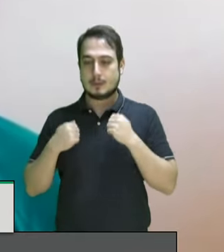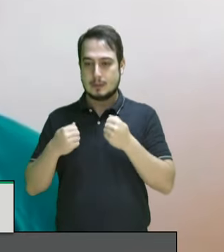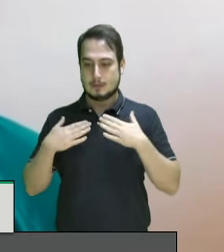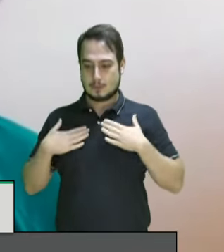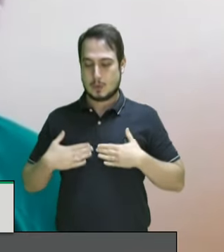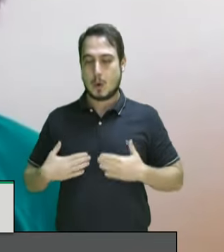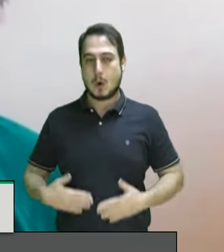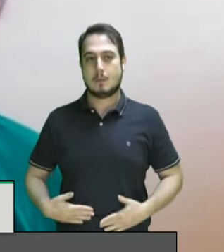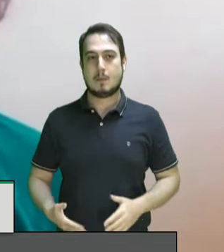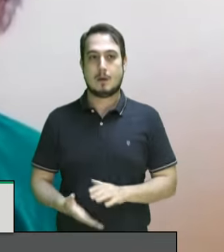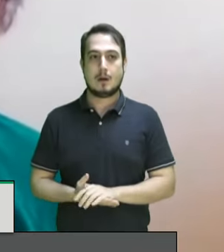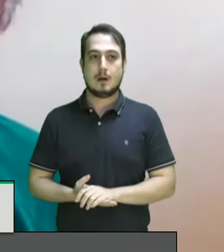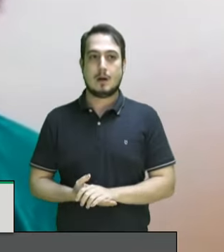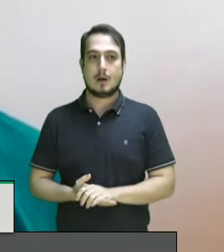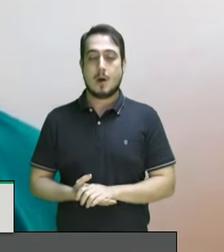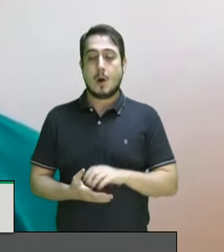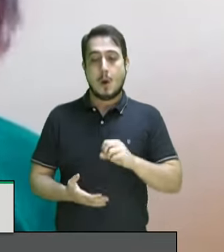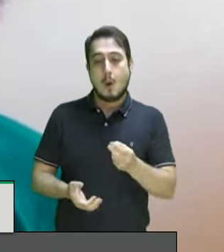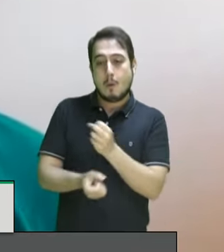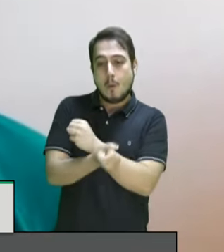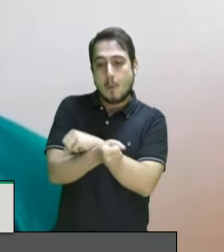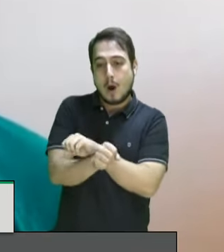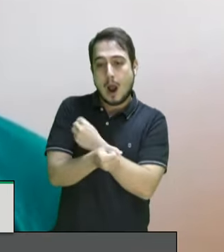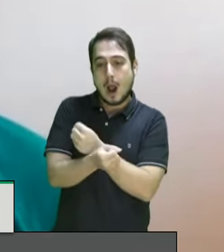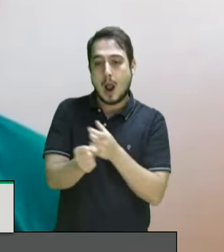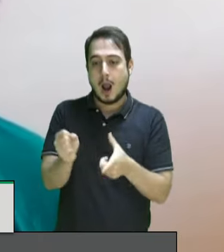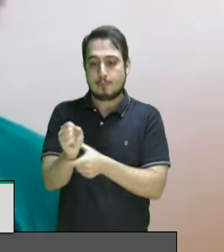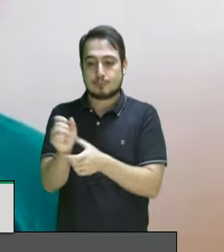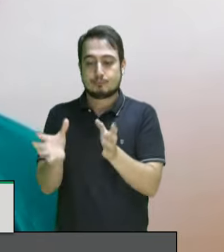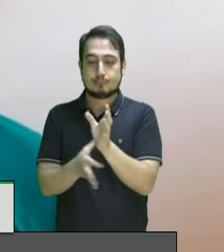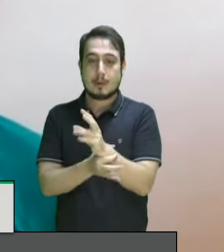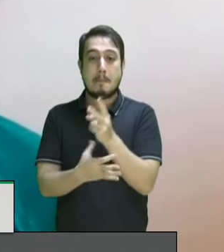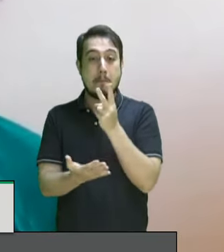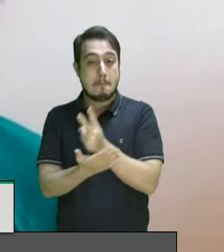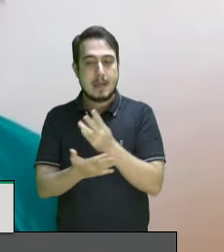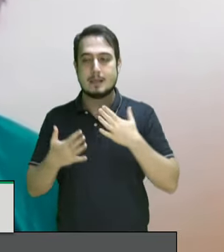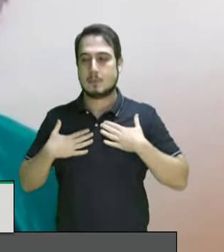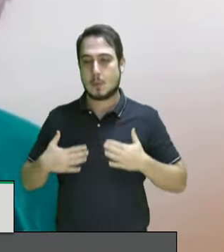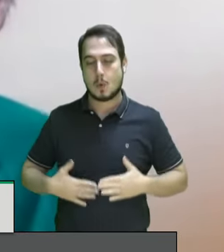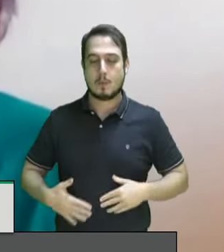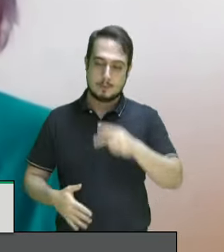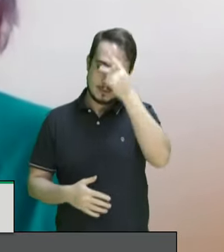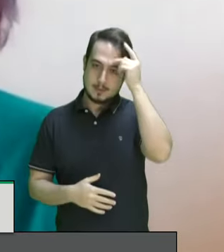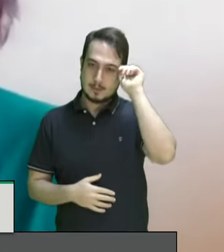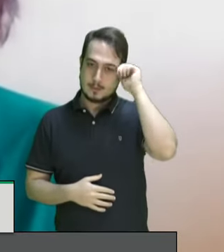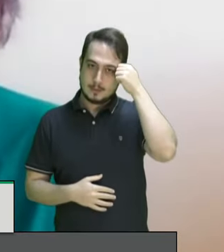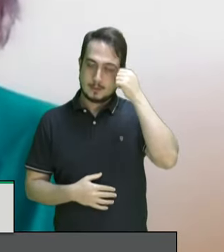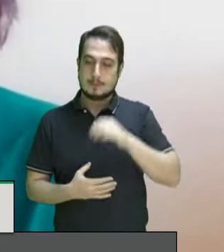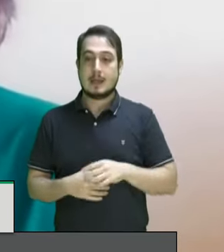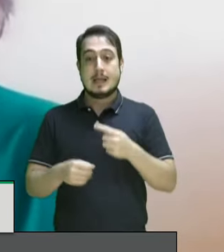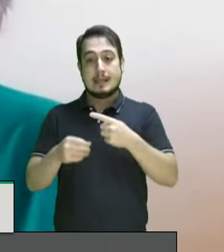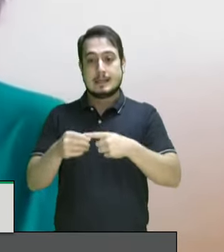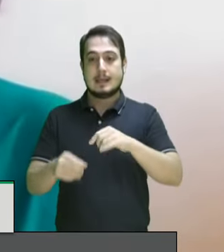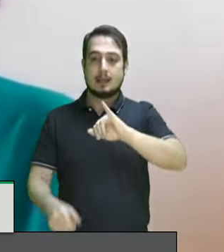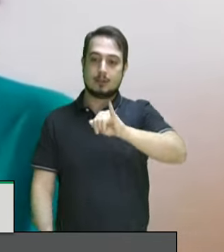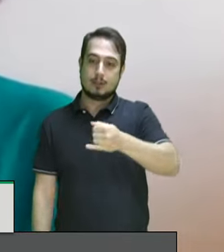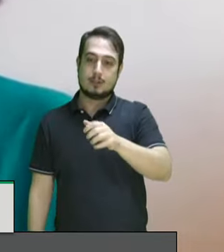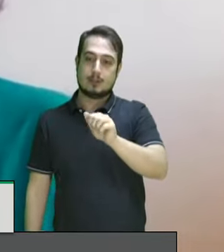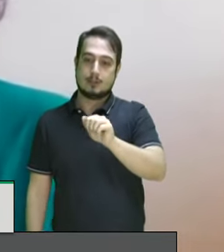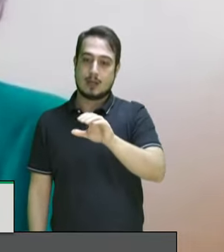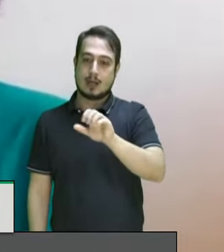corpos ou o aço das algemas nos mesmos corpos, nos mesmos corpos. Jacarezinho indica uma